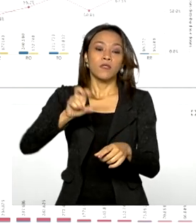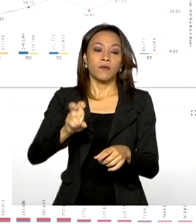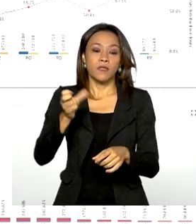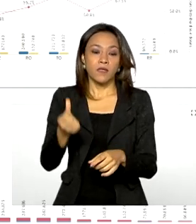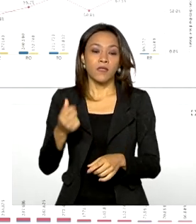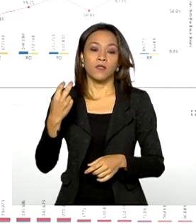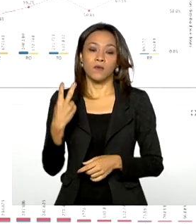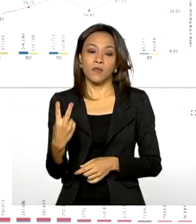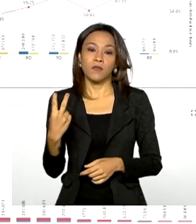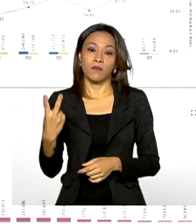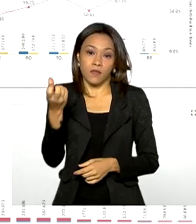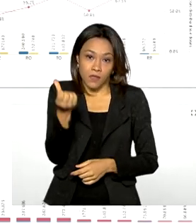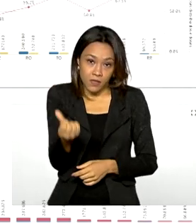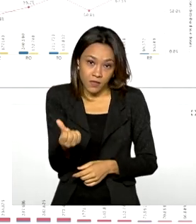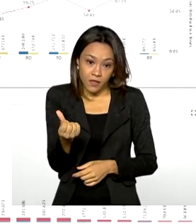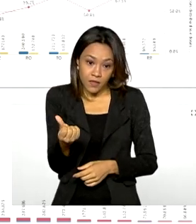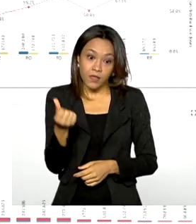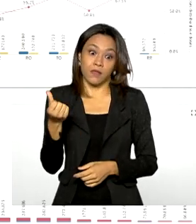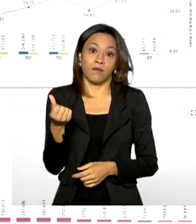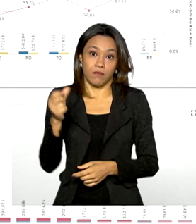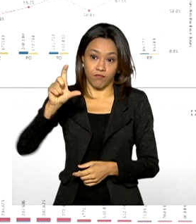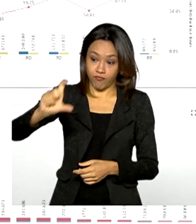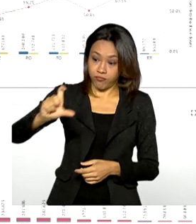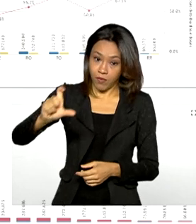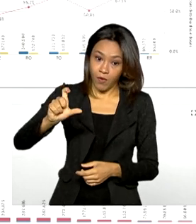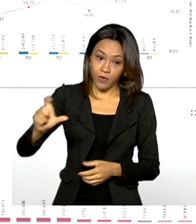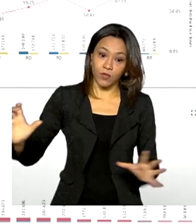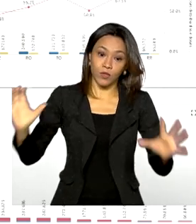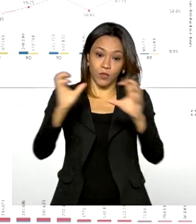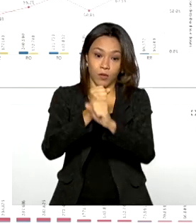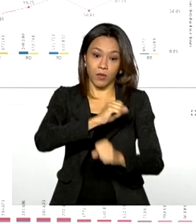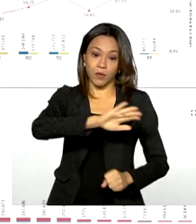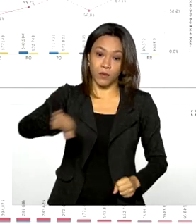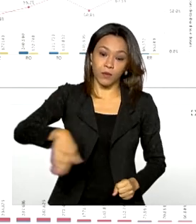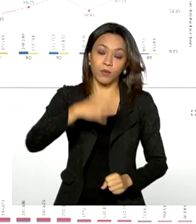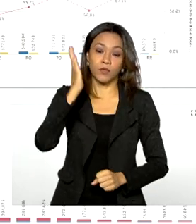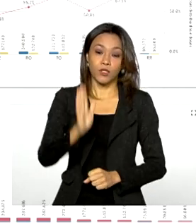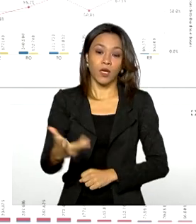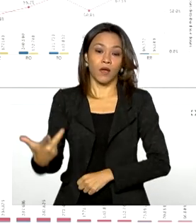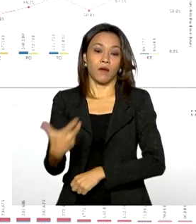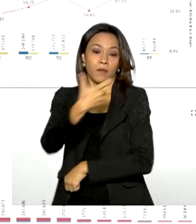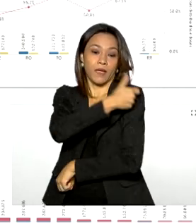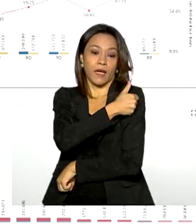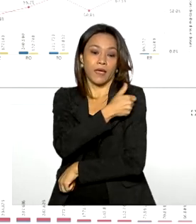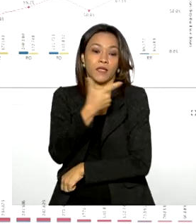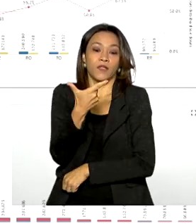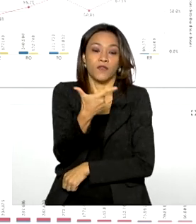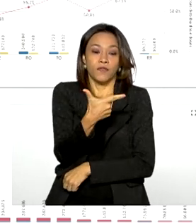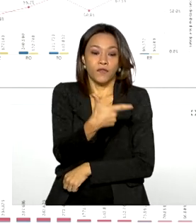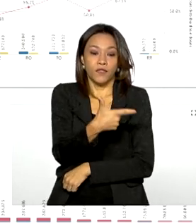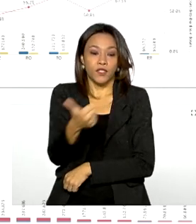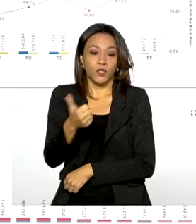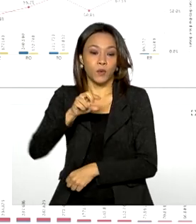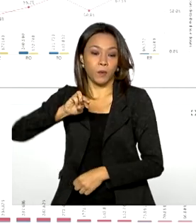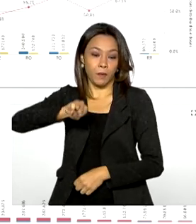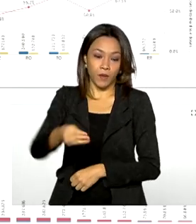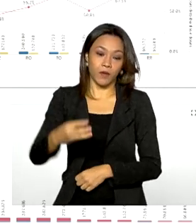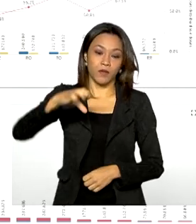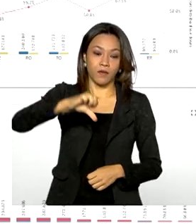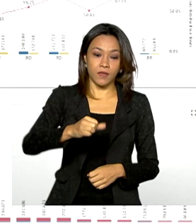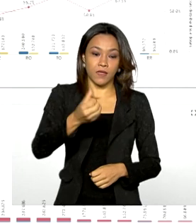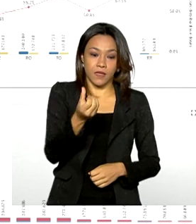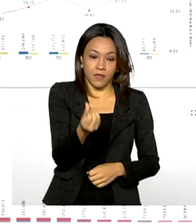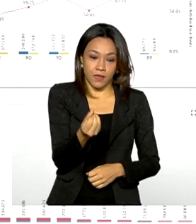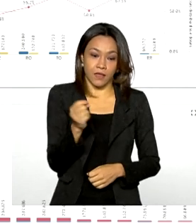226 doses. Desse total foram aplicadas aí 21 milhões 960 mil